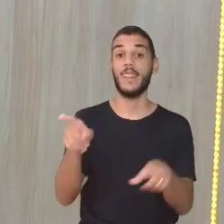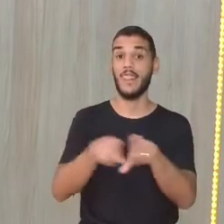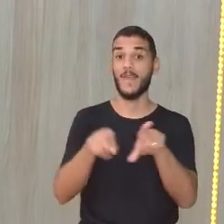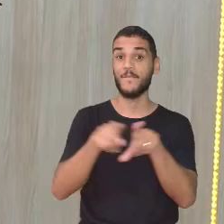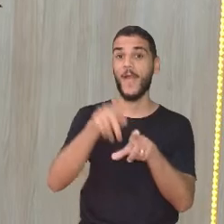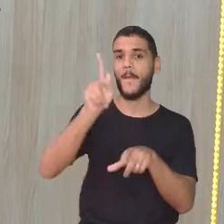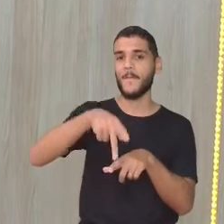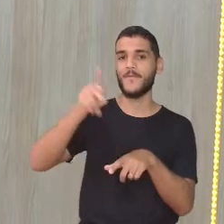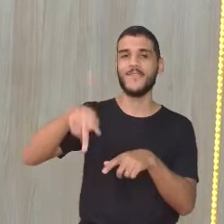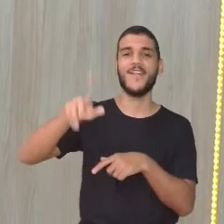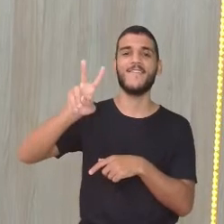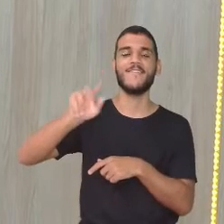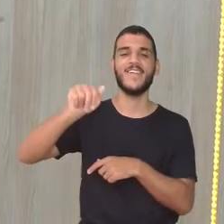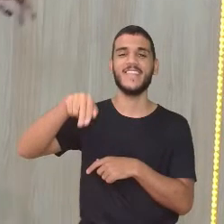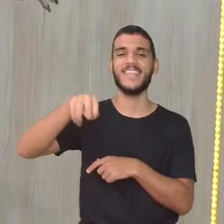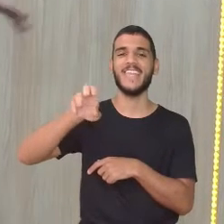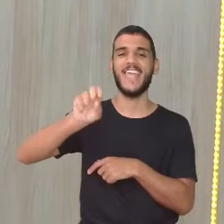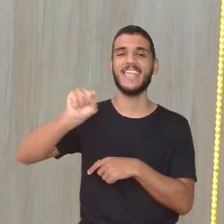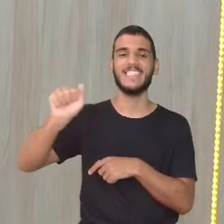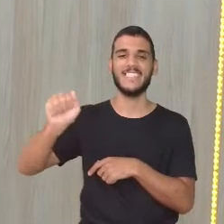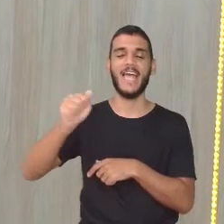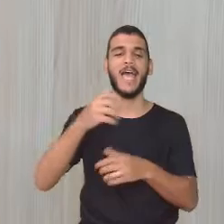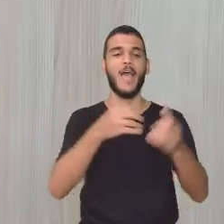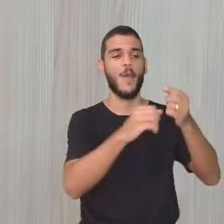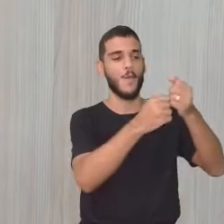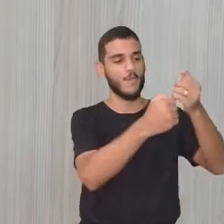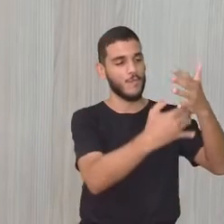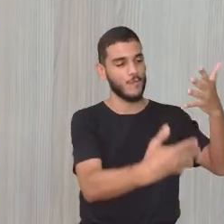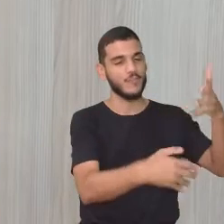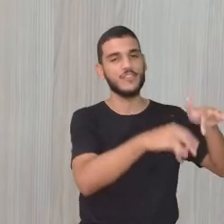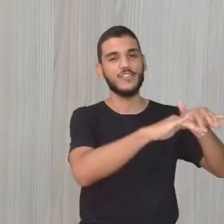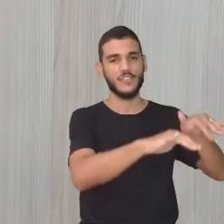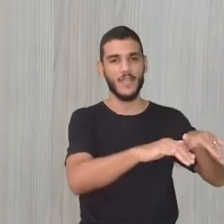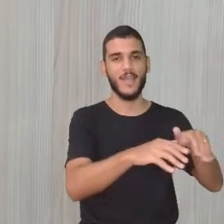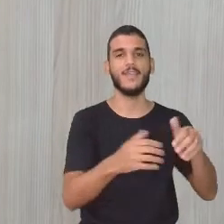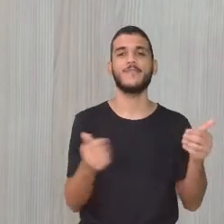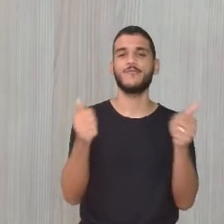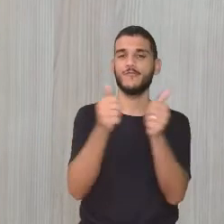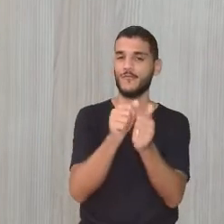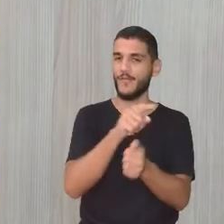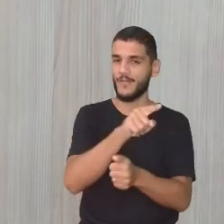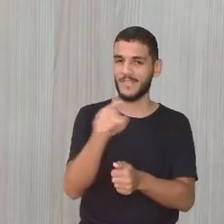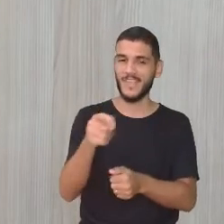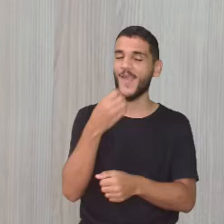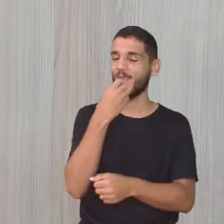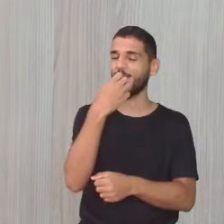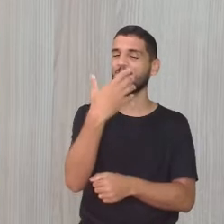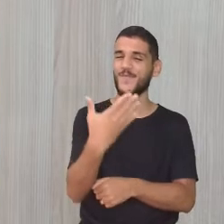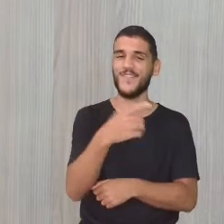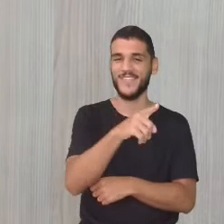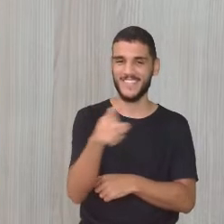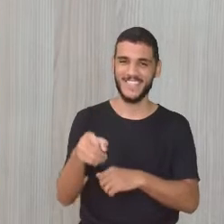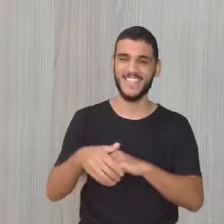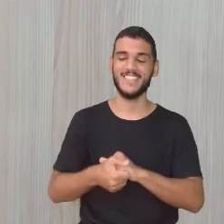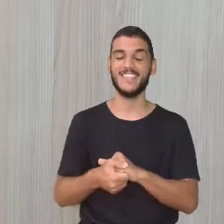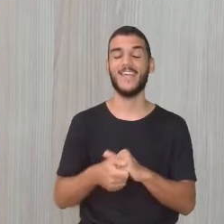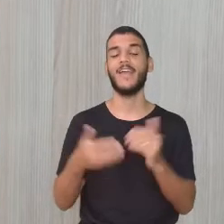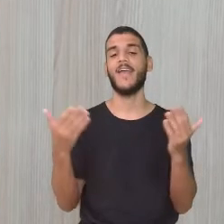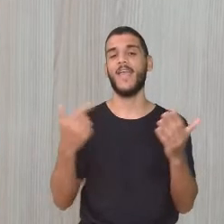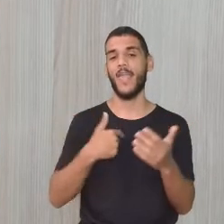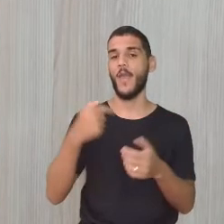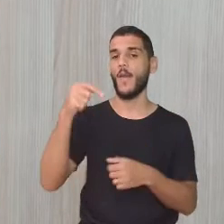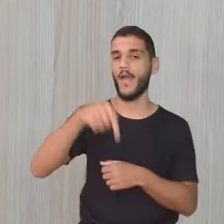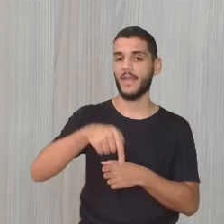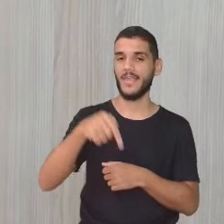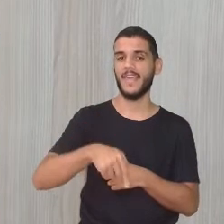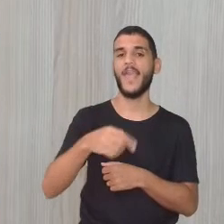Vanessa. E aí, professora? Pois é, gente! Tudo bom com vocês? Bom, estou aqui, né?